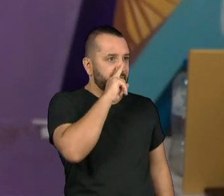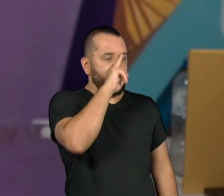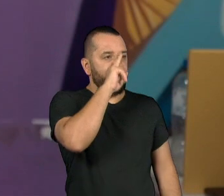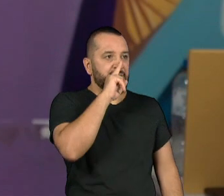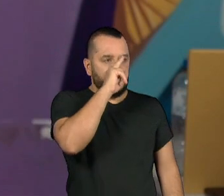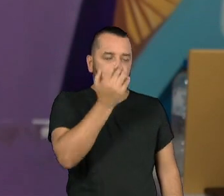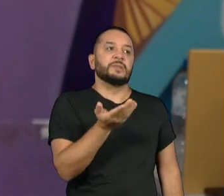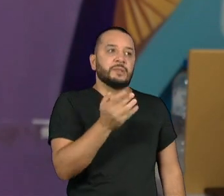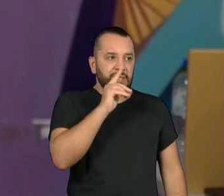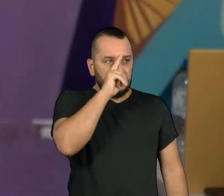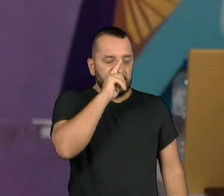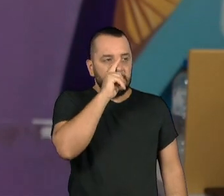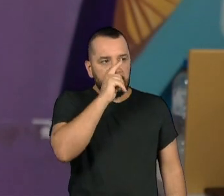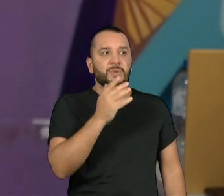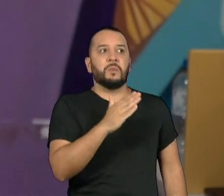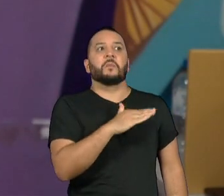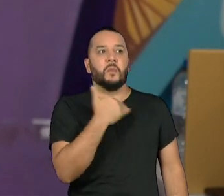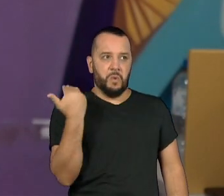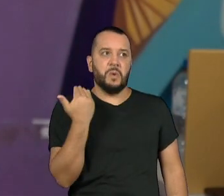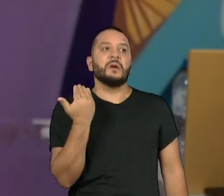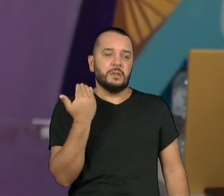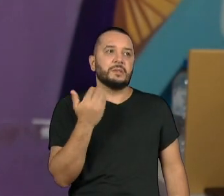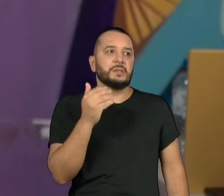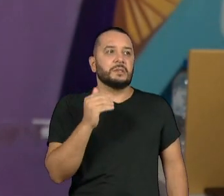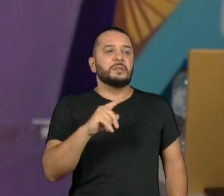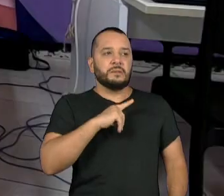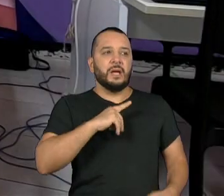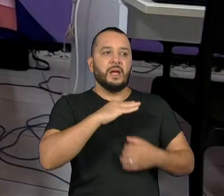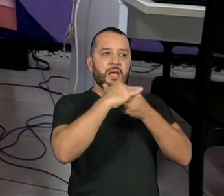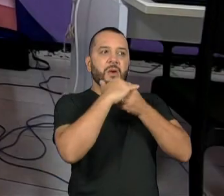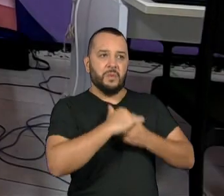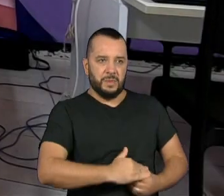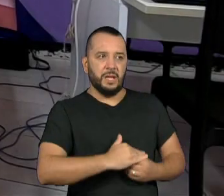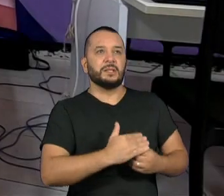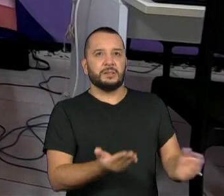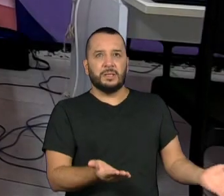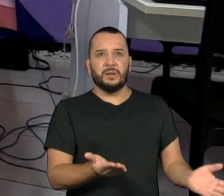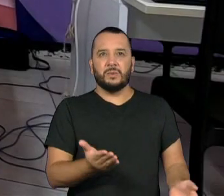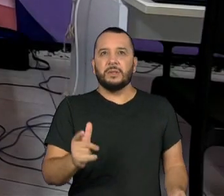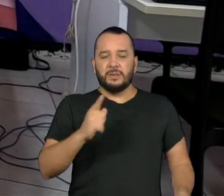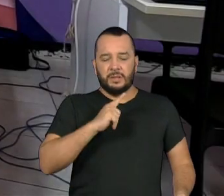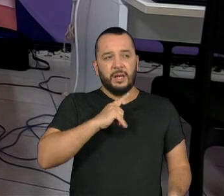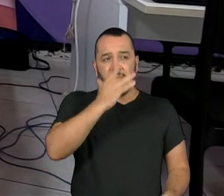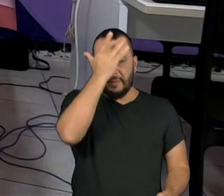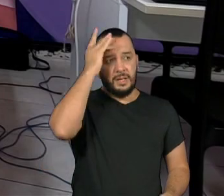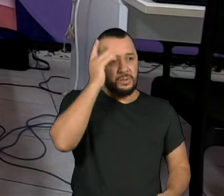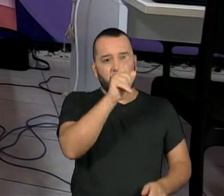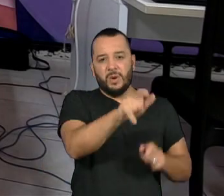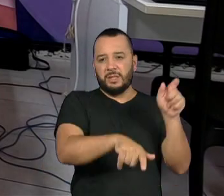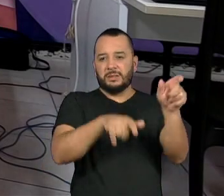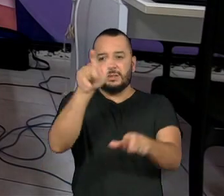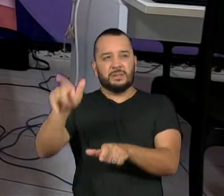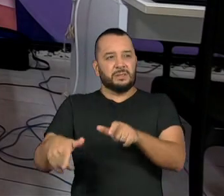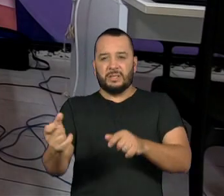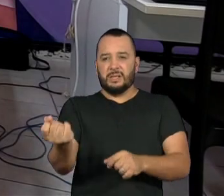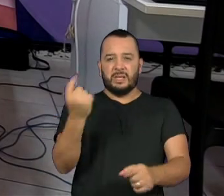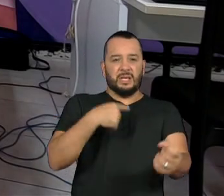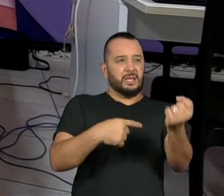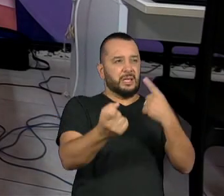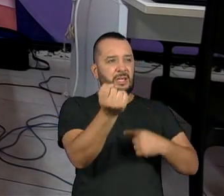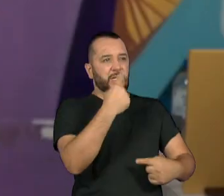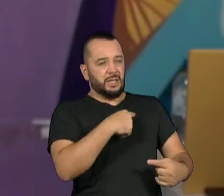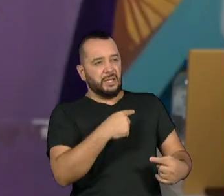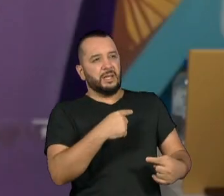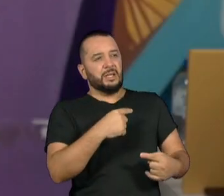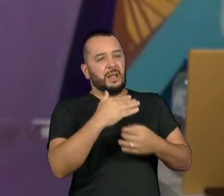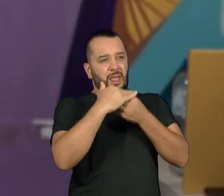sofre muita humilhação. São pessoas que passam, às vezes, com brincadeiras de jogar ovos.